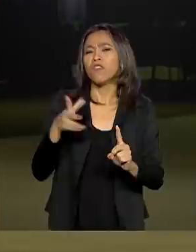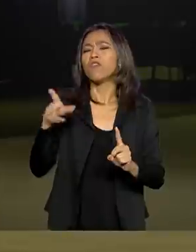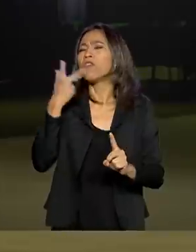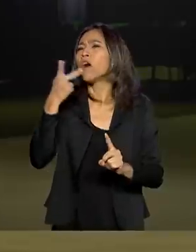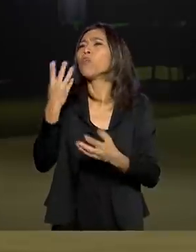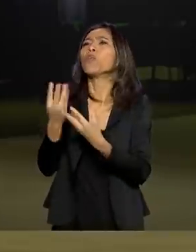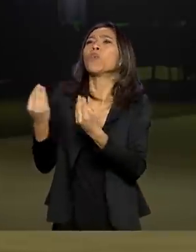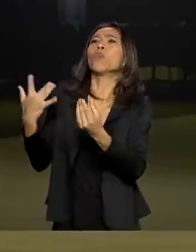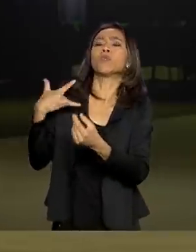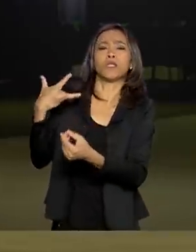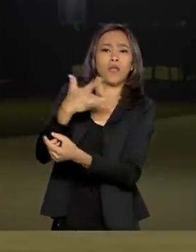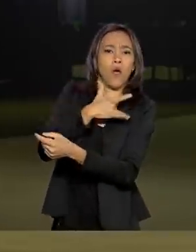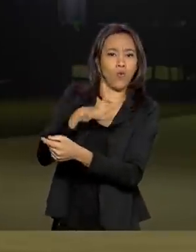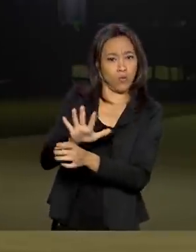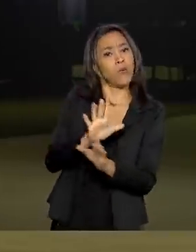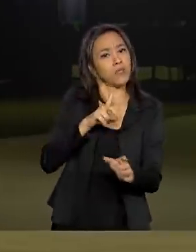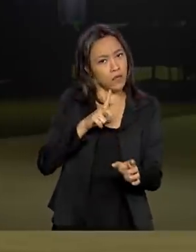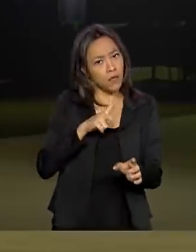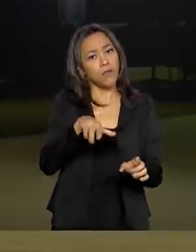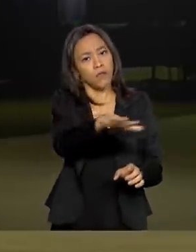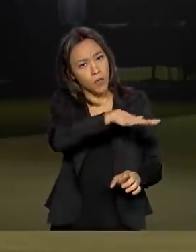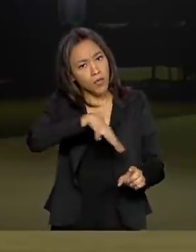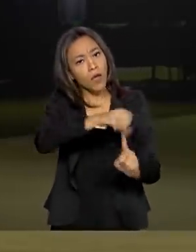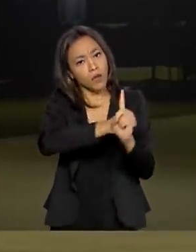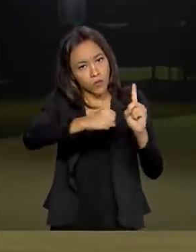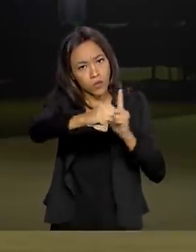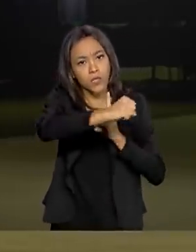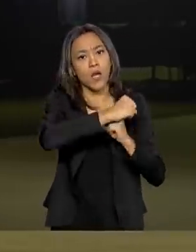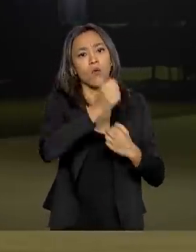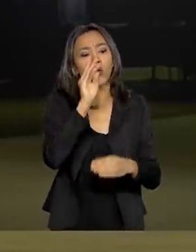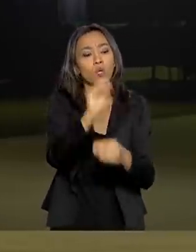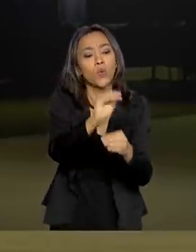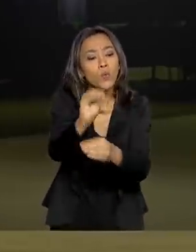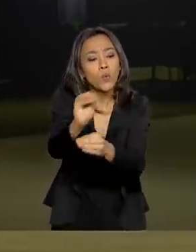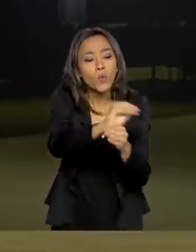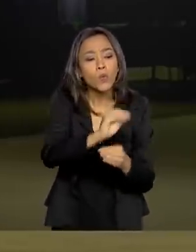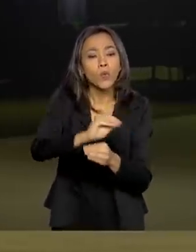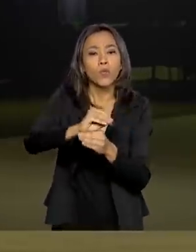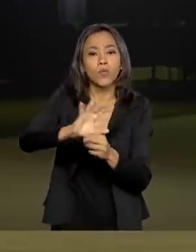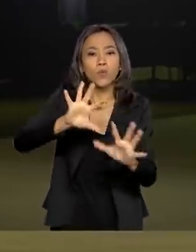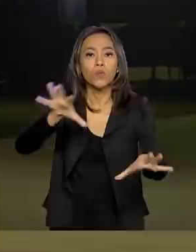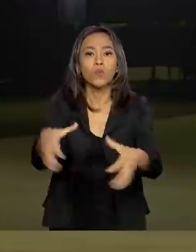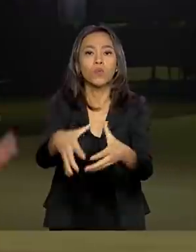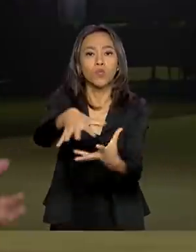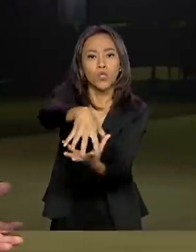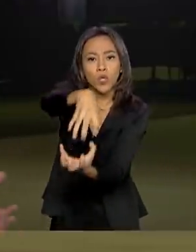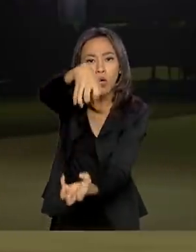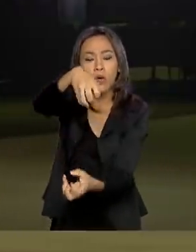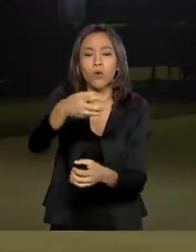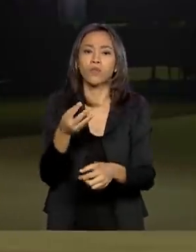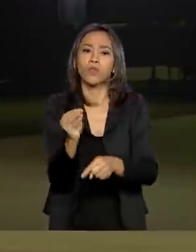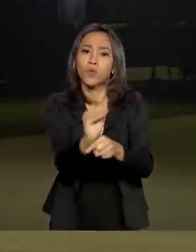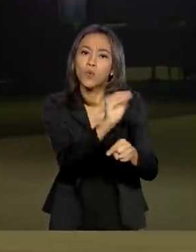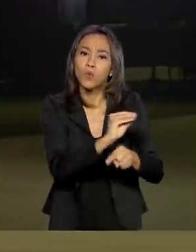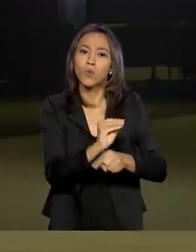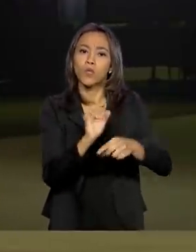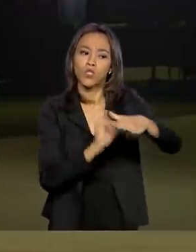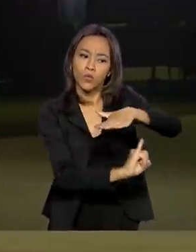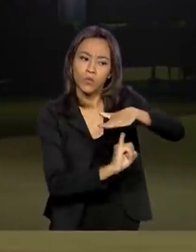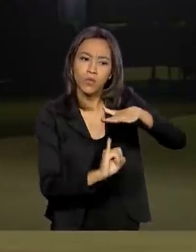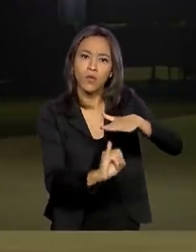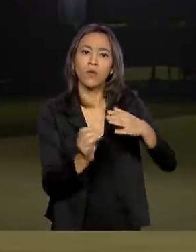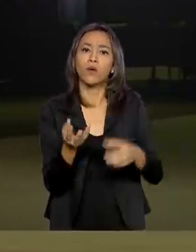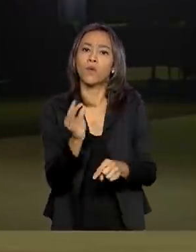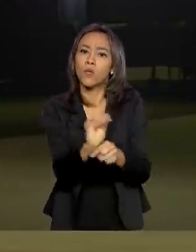que cuida dos mais vulneráveis, dos idosos que estão, por exemplo, nas LPIs, né, nas instituições de longa permanência.